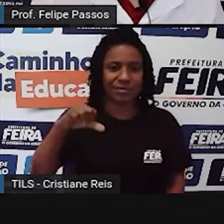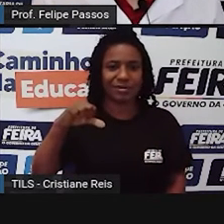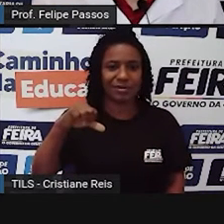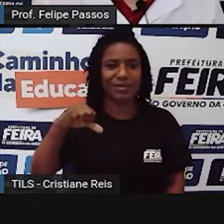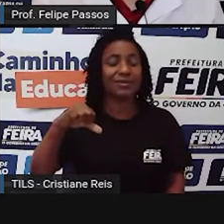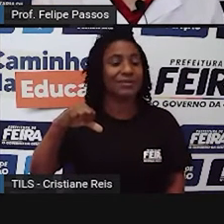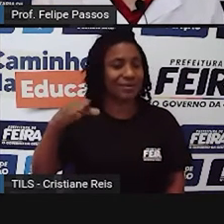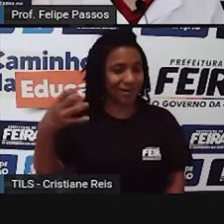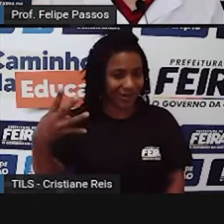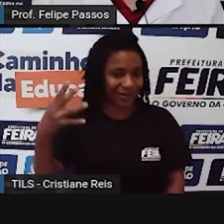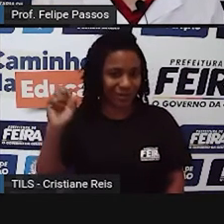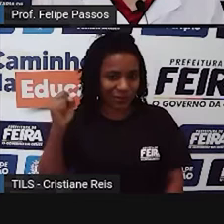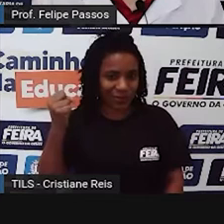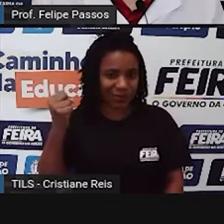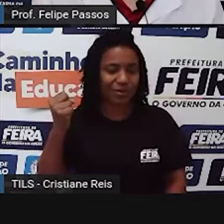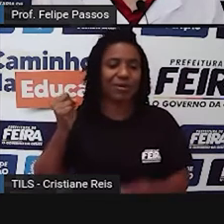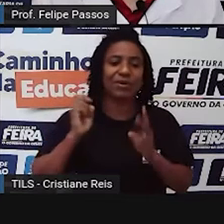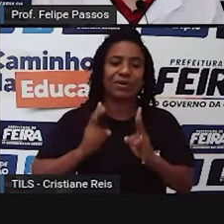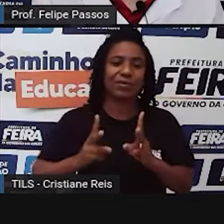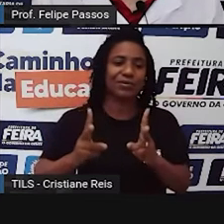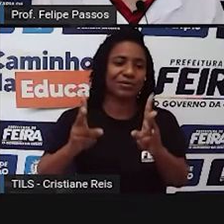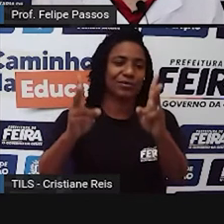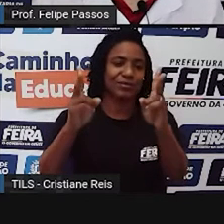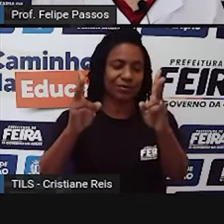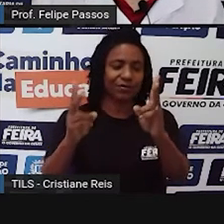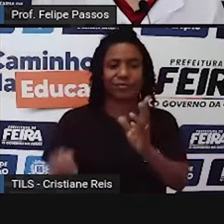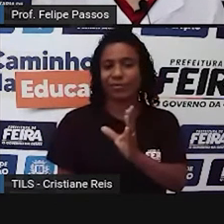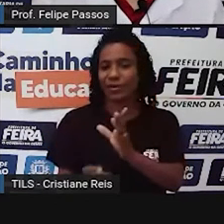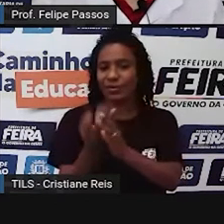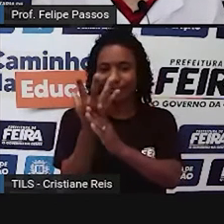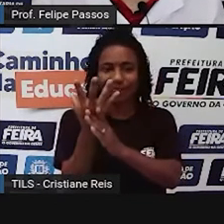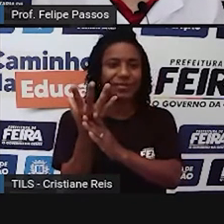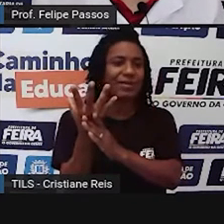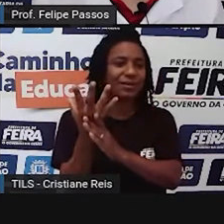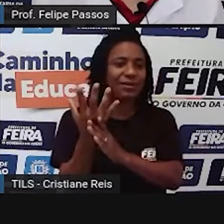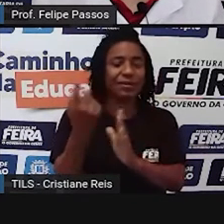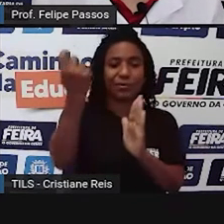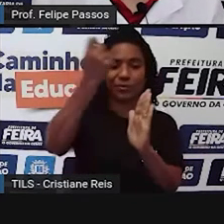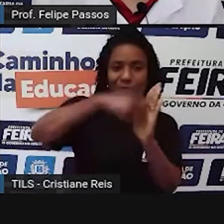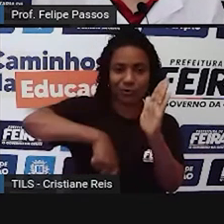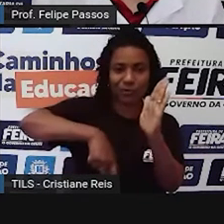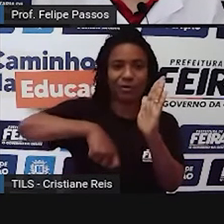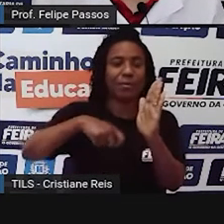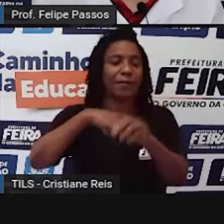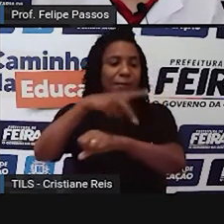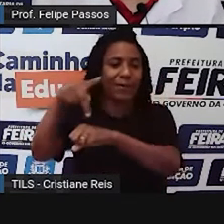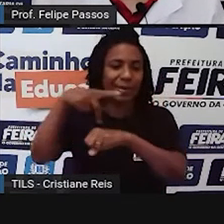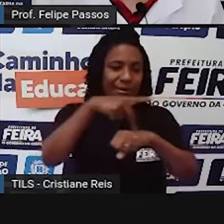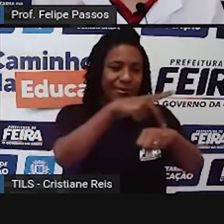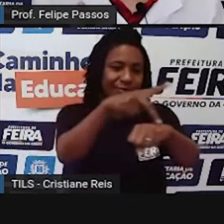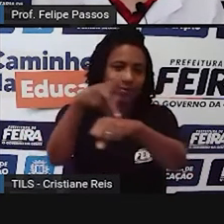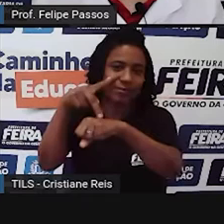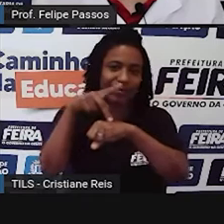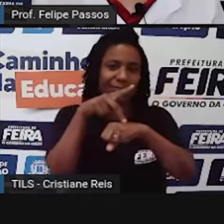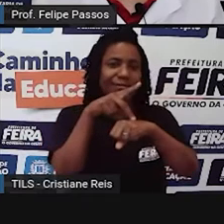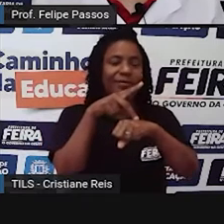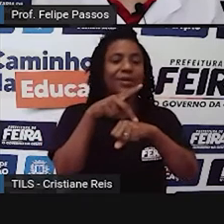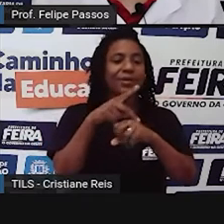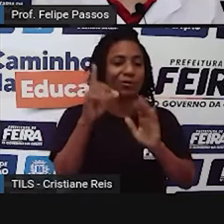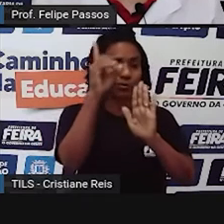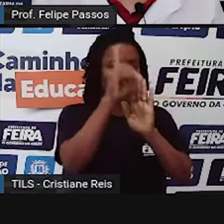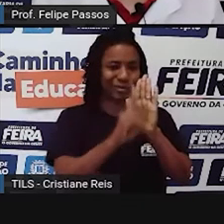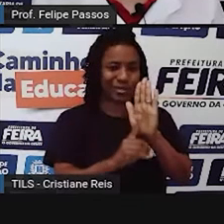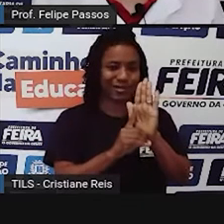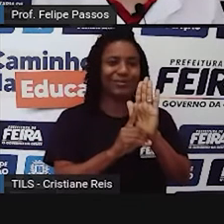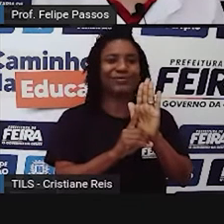a consequência, em 1948, da criação, da assinatura, né, de diversos países sobre a Declaração Universal